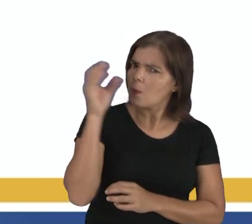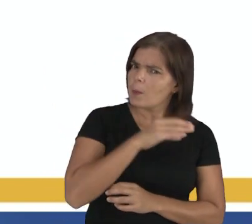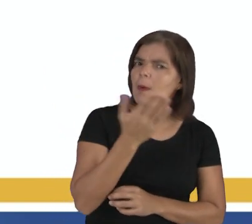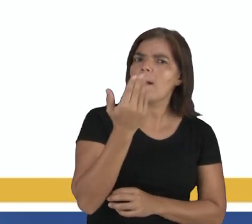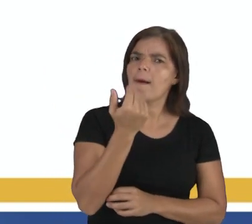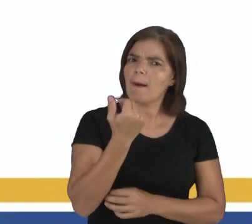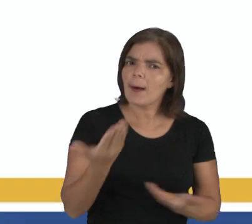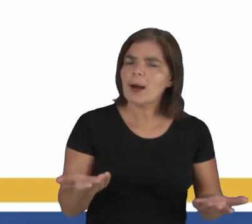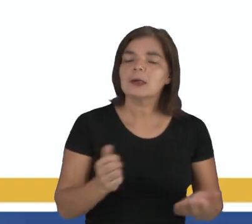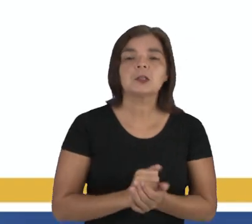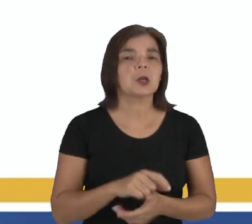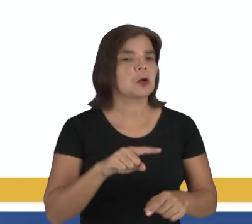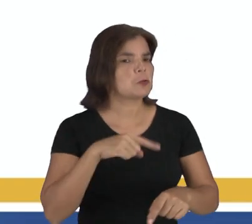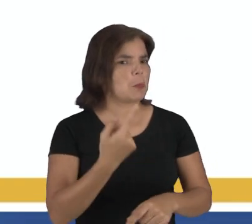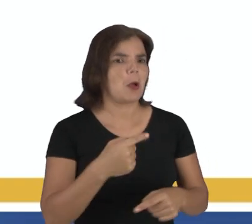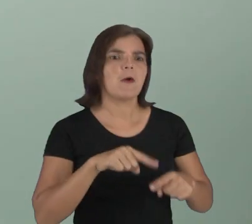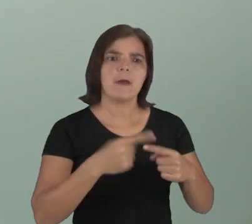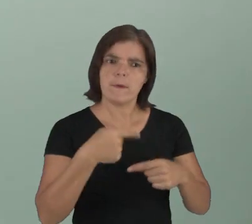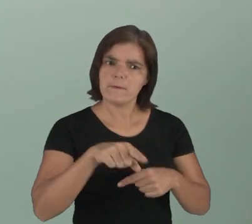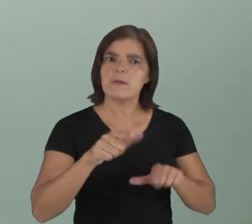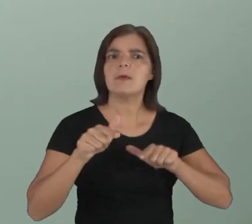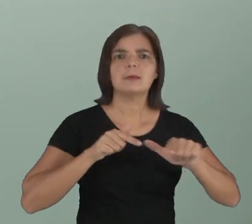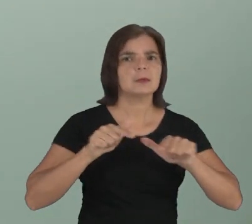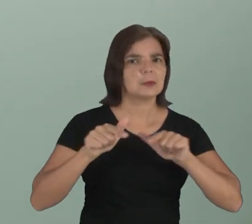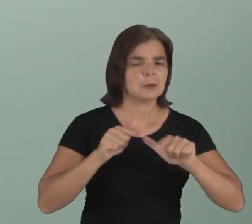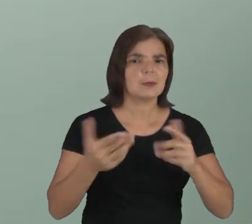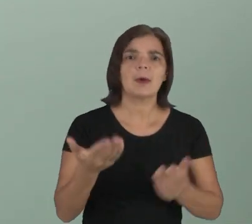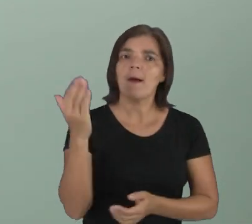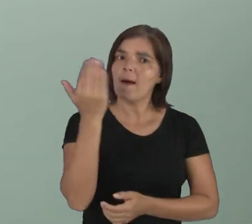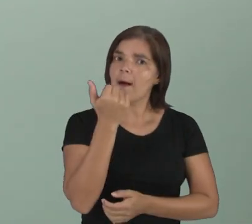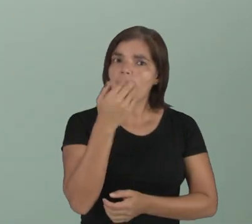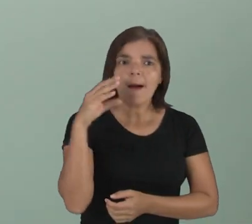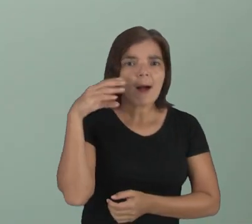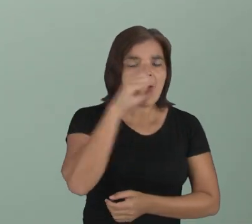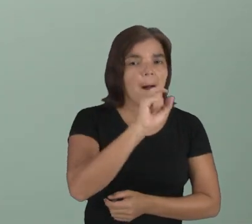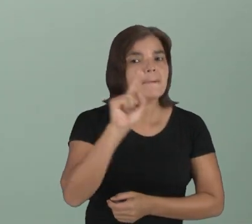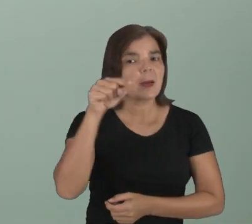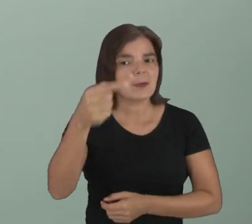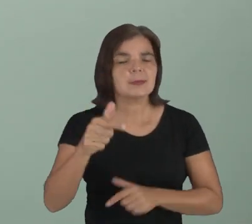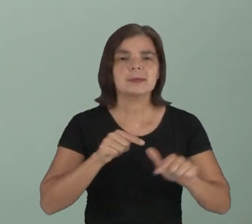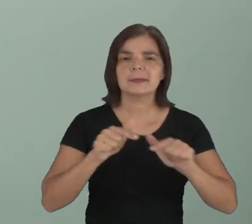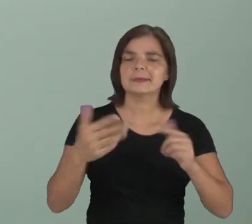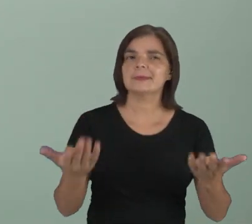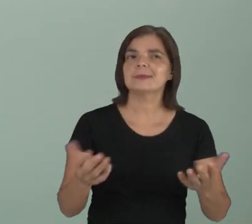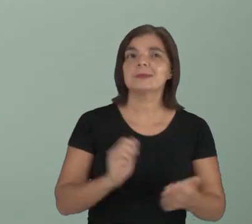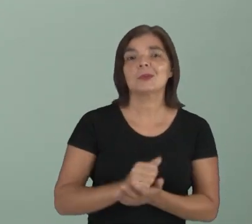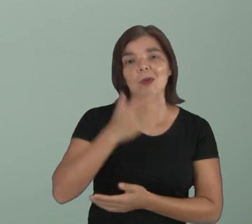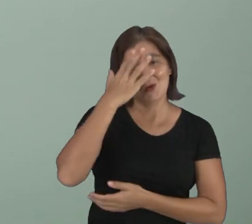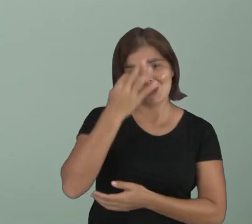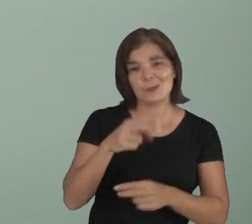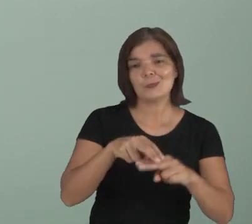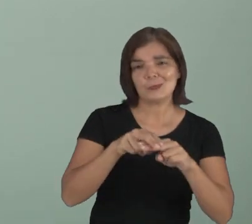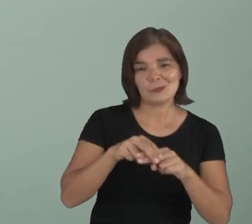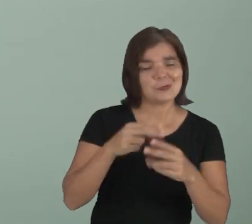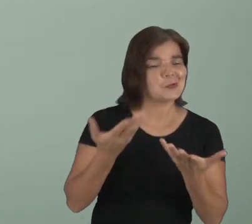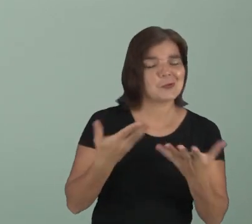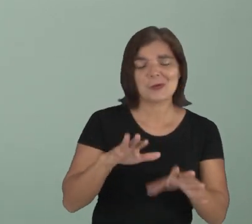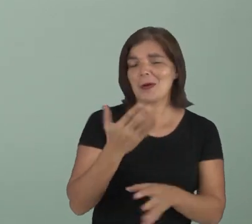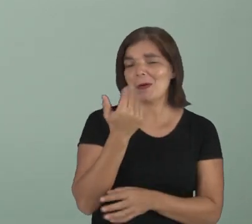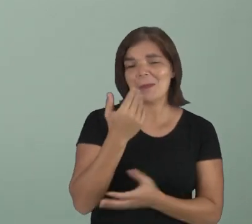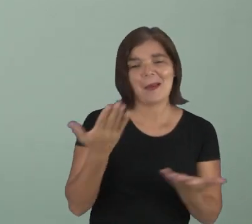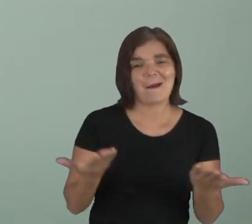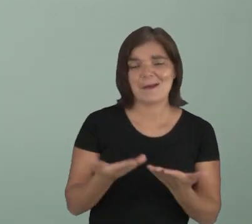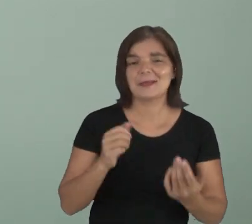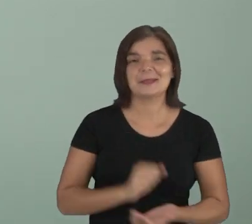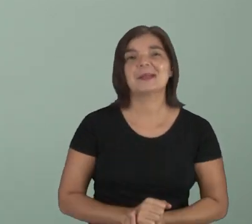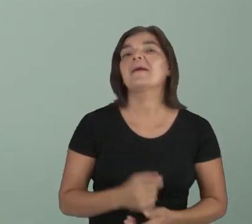demais. A outra responde, não, mas eu vou trabalhar, eu tenho que comer logo para eu poder trabalhar. Ele diz, é justamente por isso que eu não vou comer